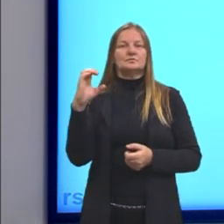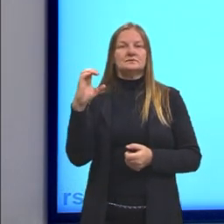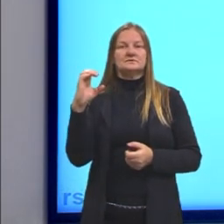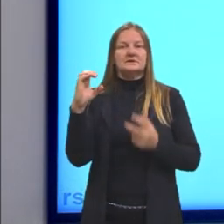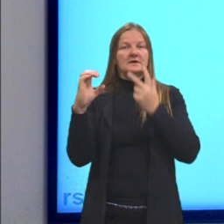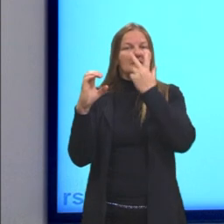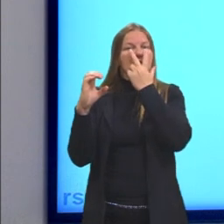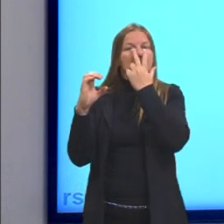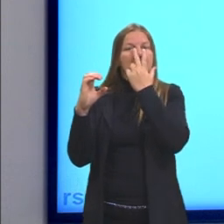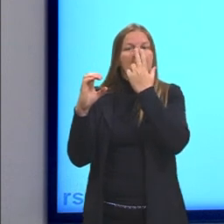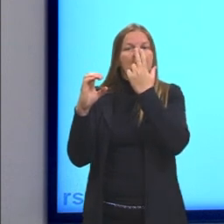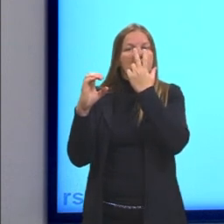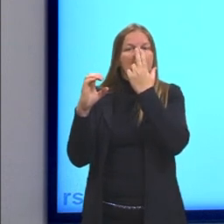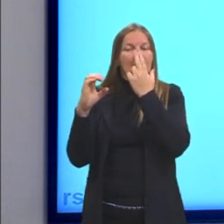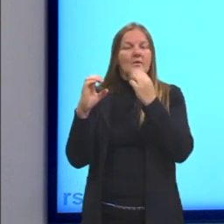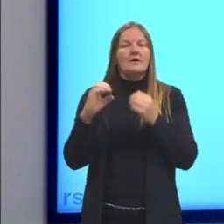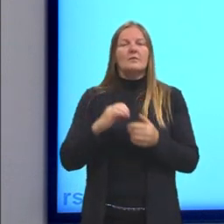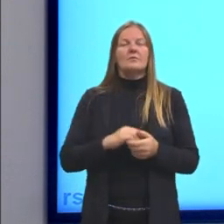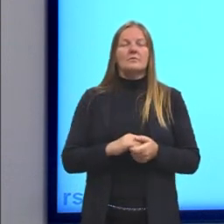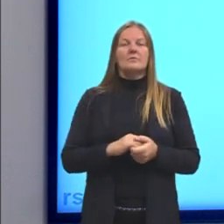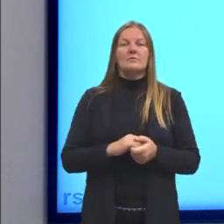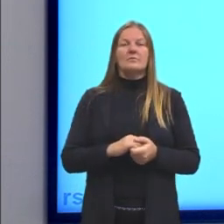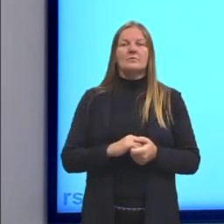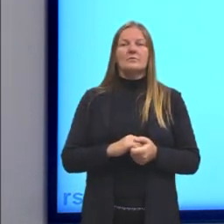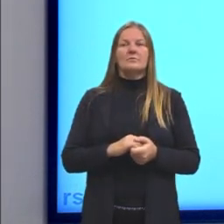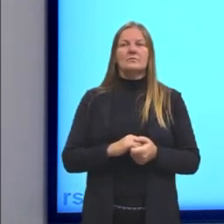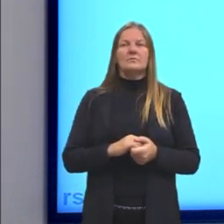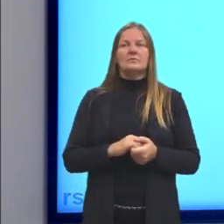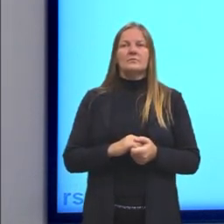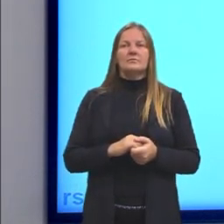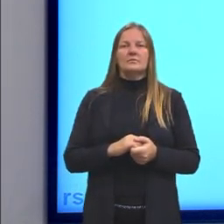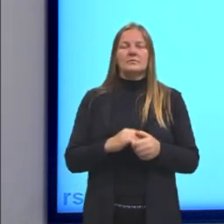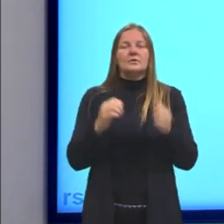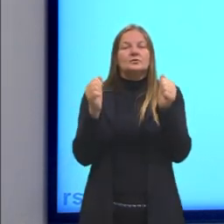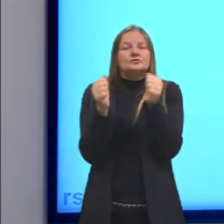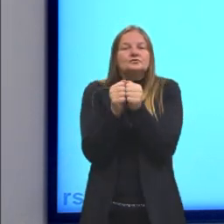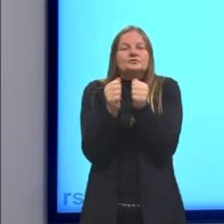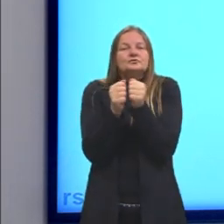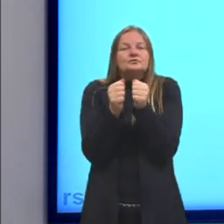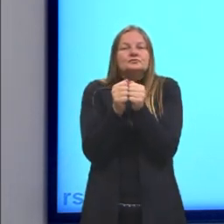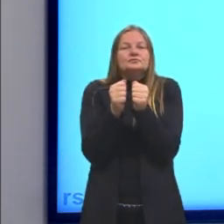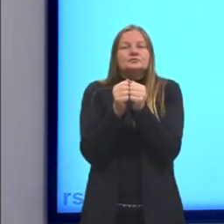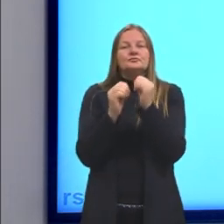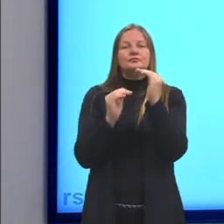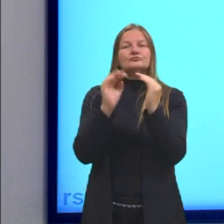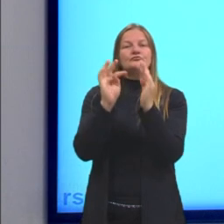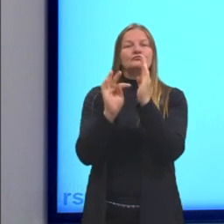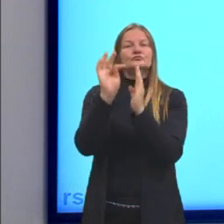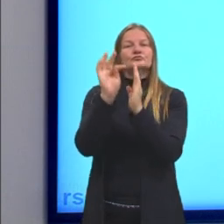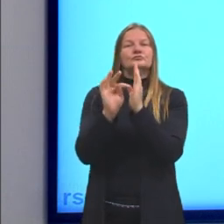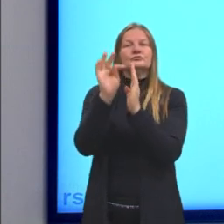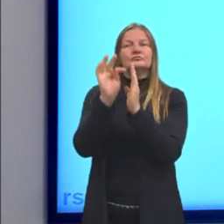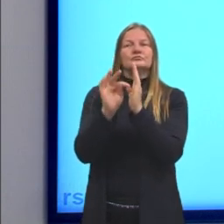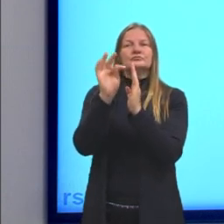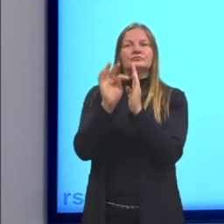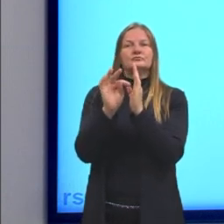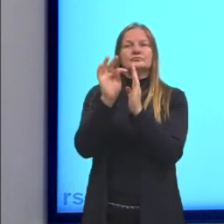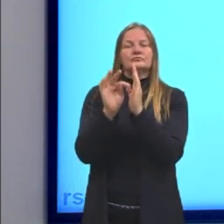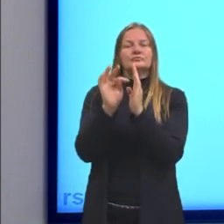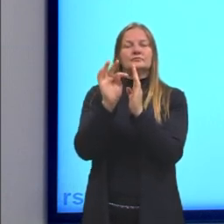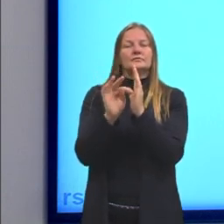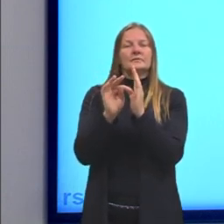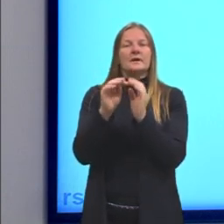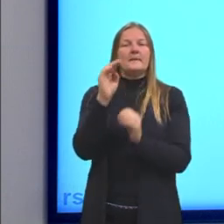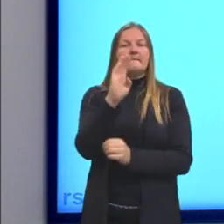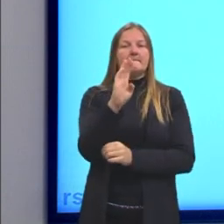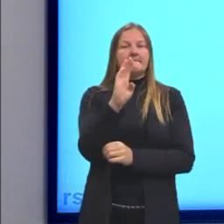corpo. E aí, como eles estão juntos, então eles entram em equilíbrio térmico, então eu vou ter que a temperatura do